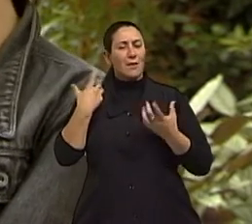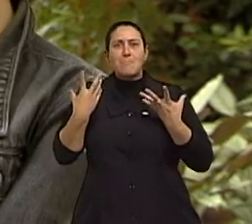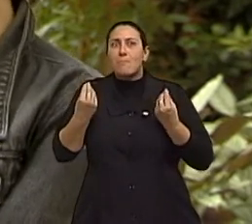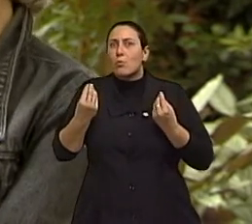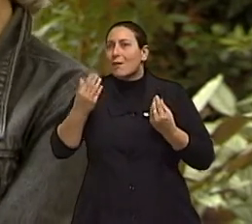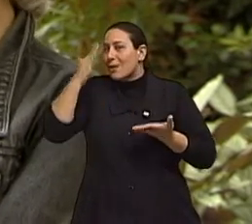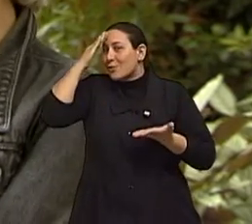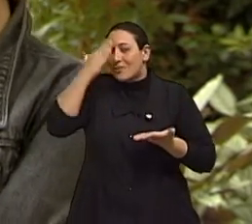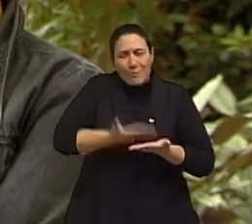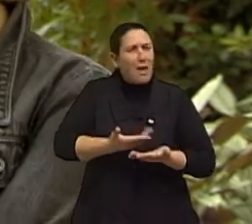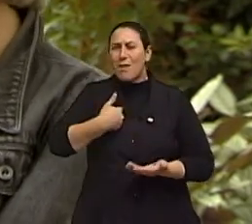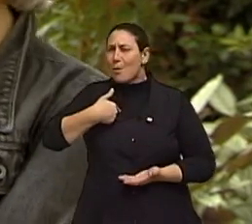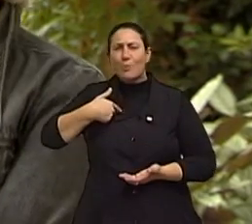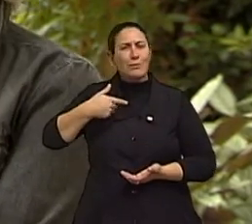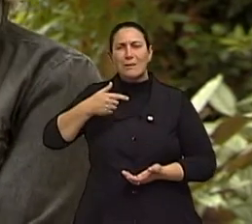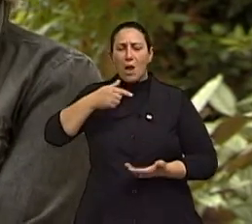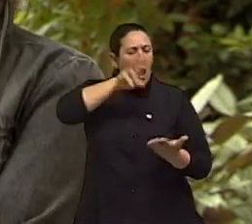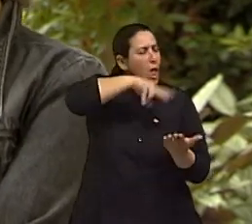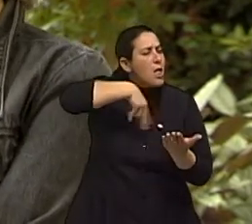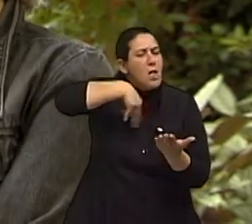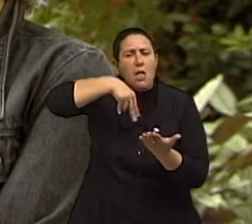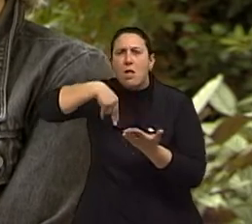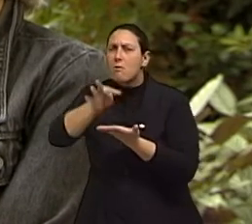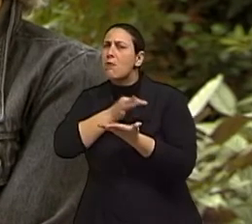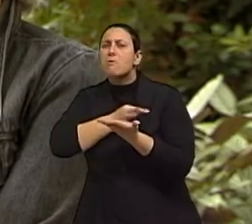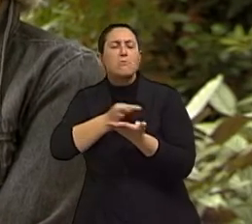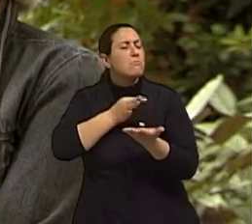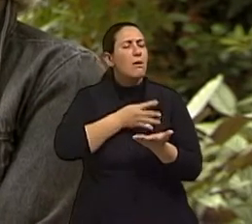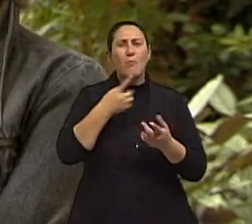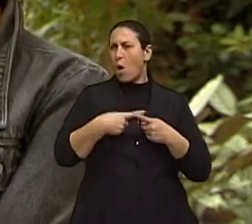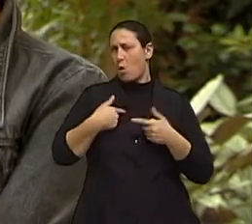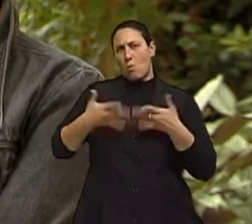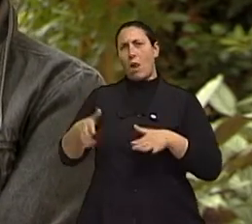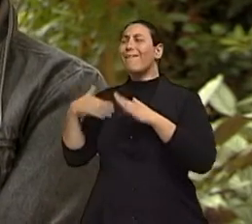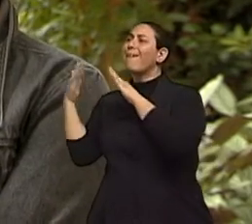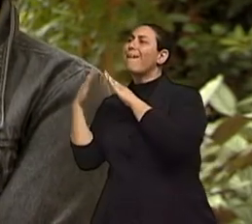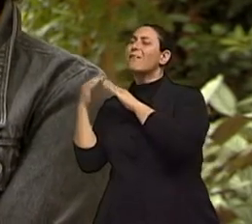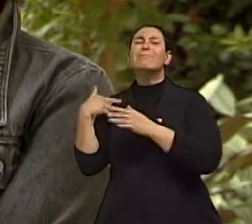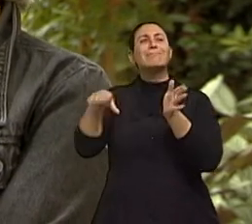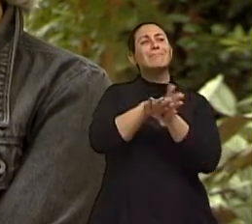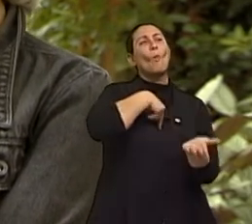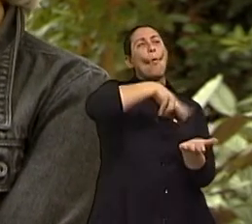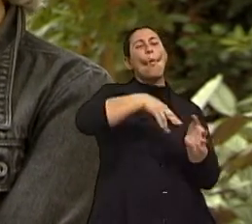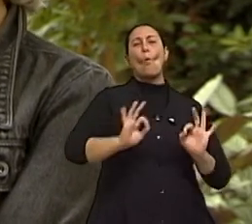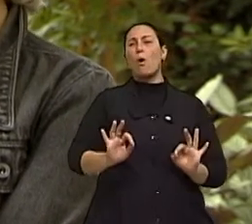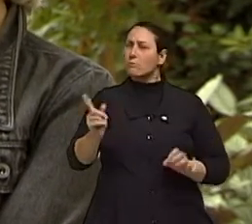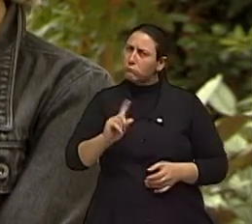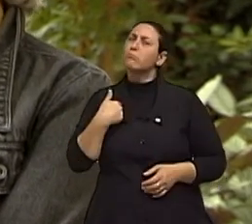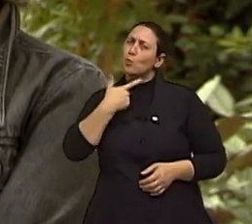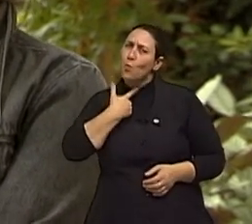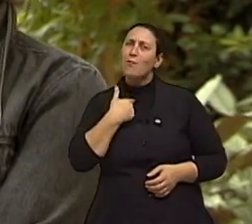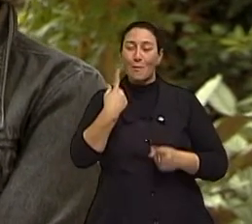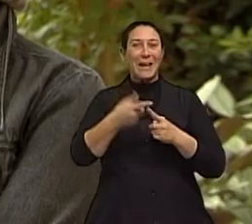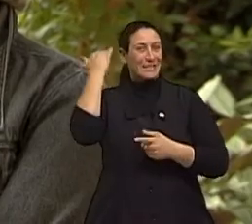crente, eu leio todos os textos, porque eu não vou sair de casa para perder tempo, né? Quando a gente é jovem, a